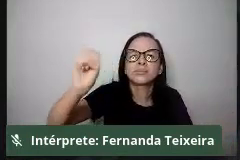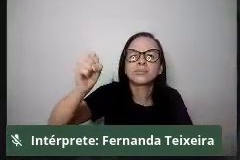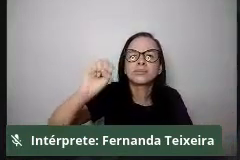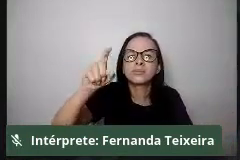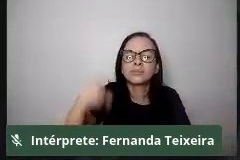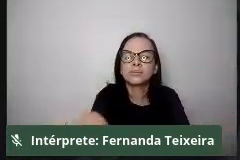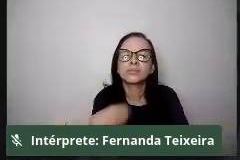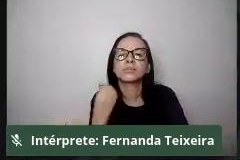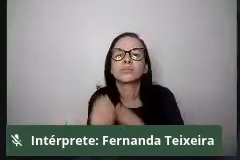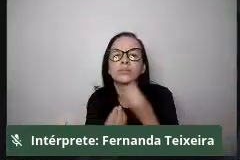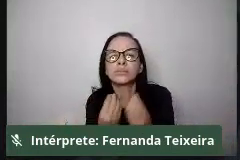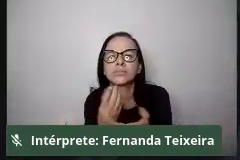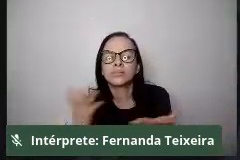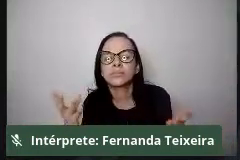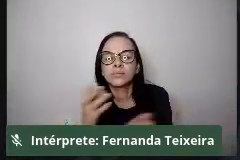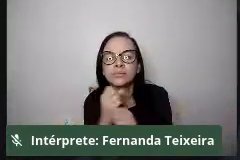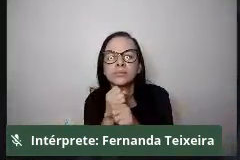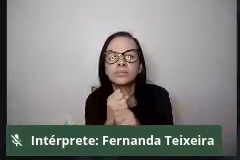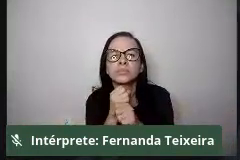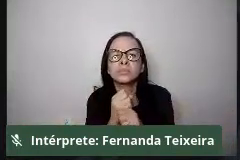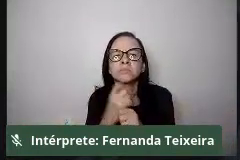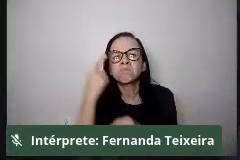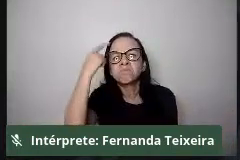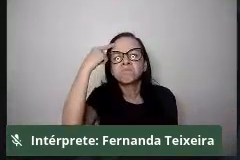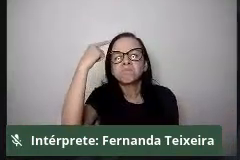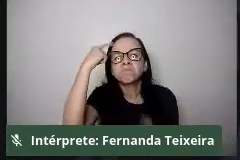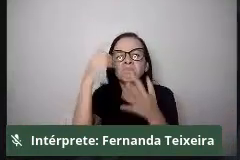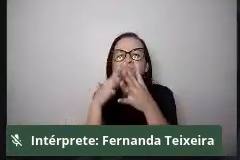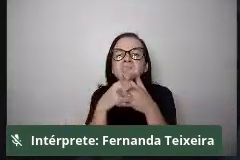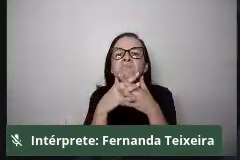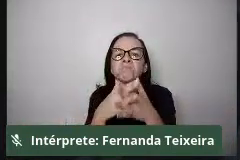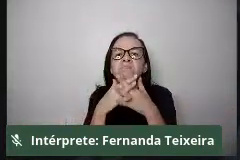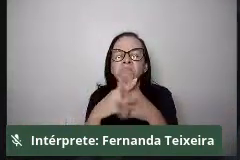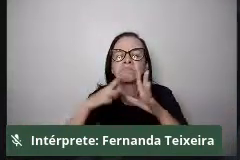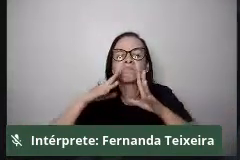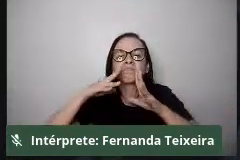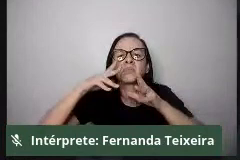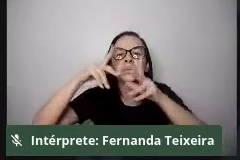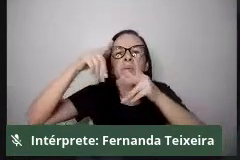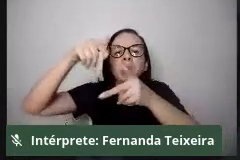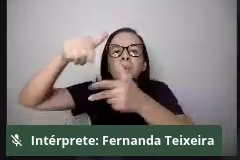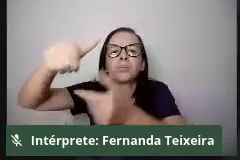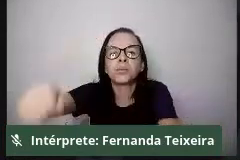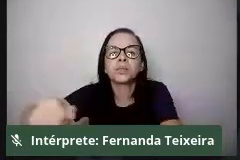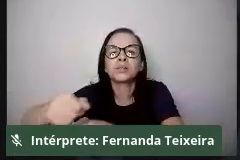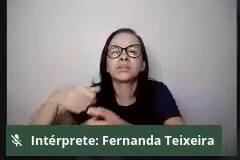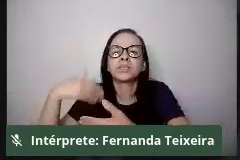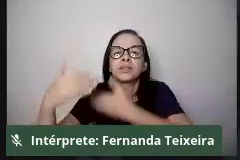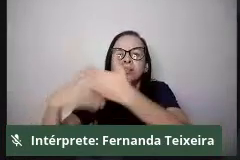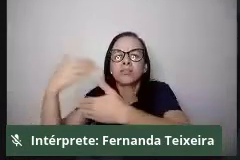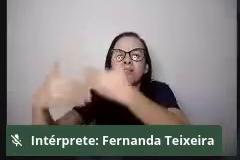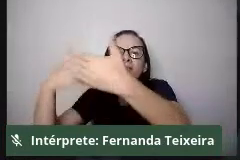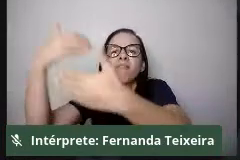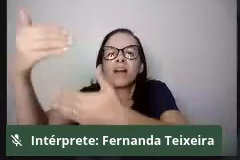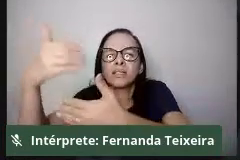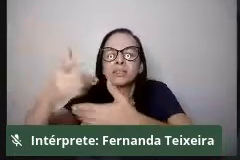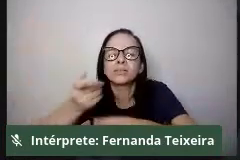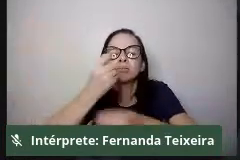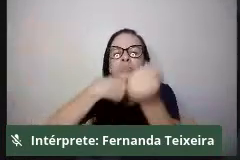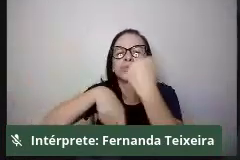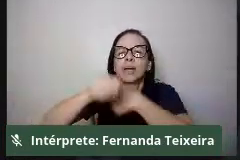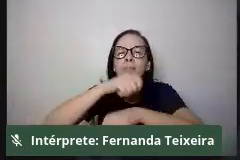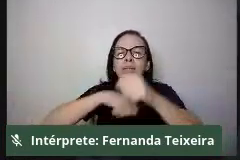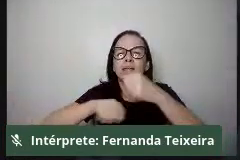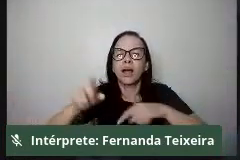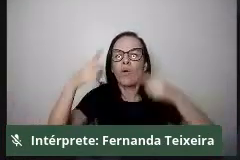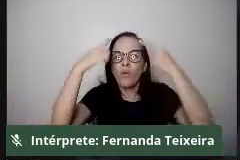2008 como esse, momento de uma crise mundial e o avanço do capital e a violência se torna,